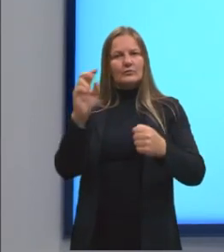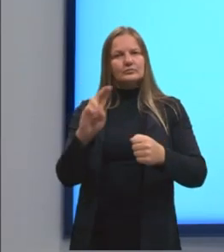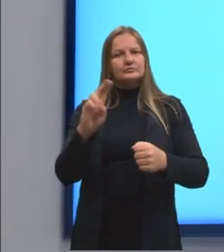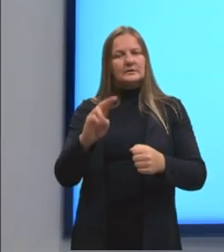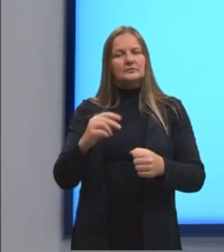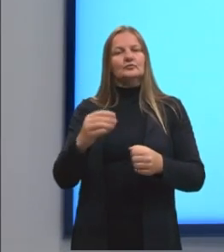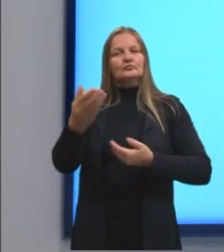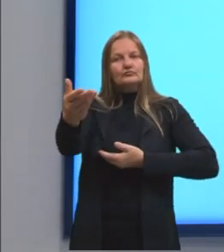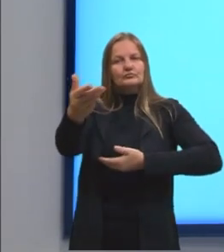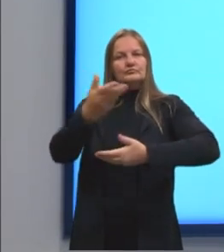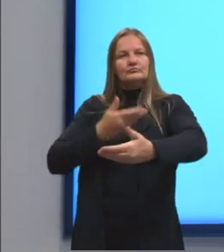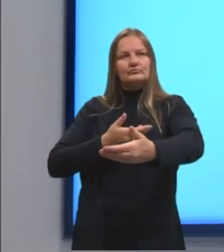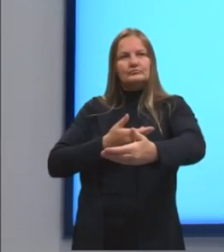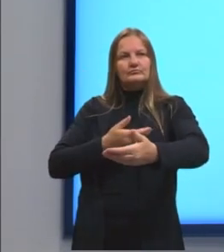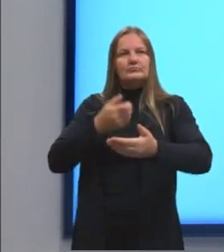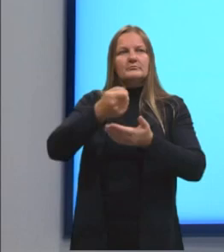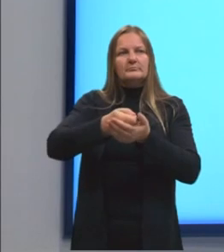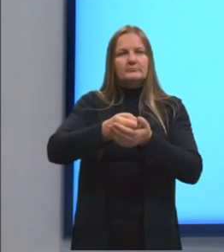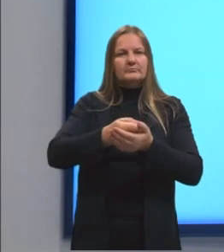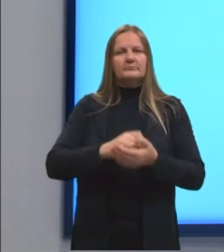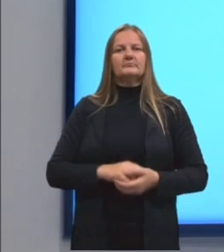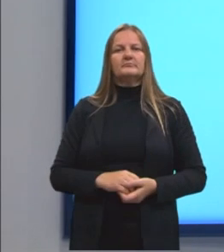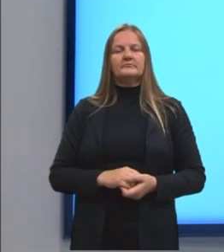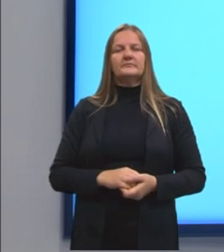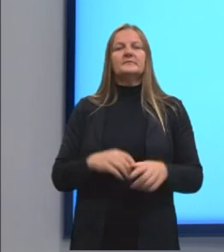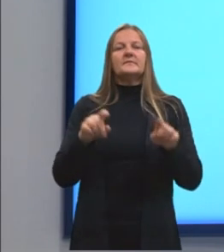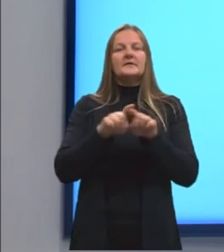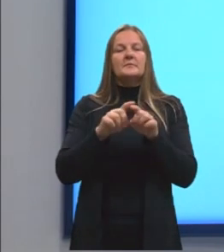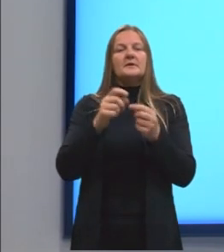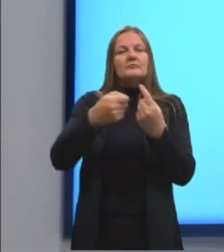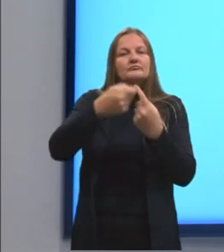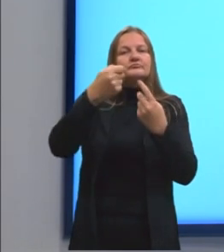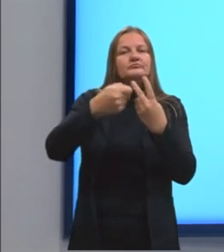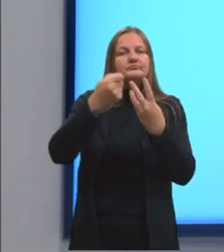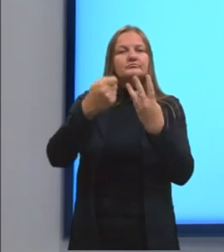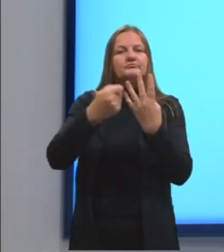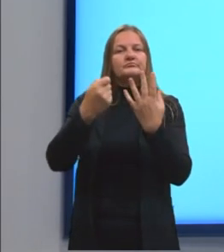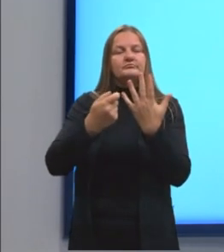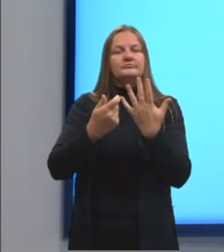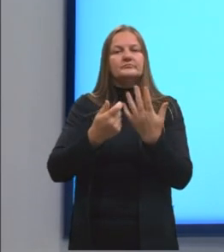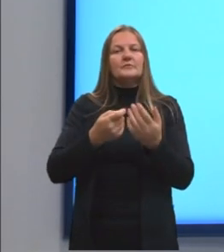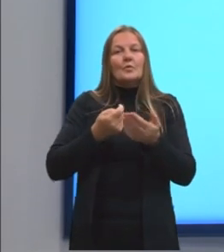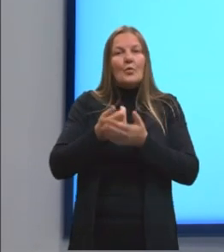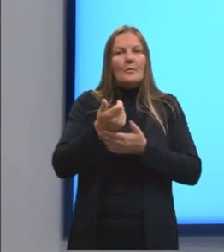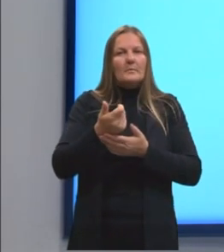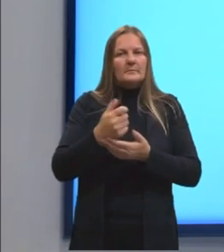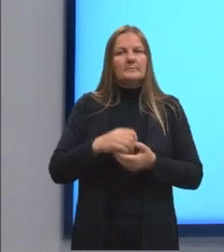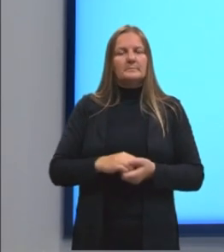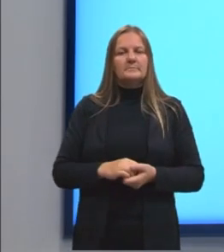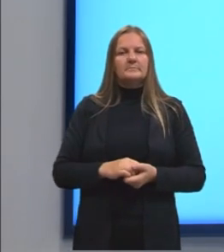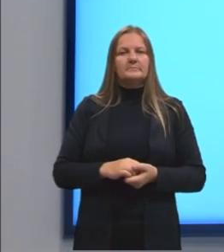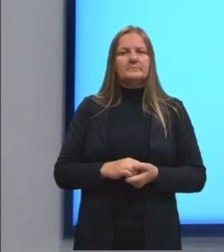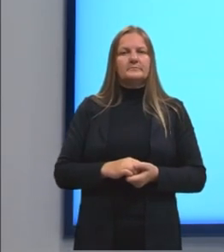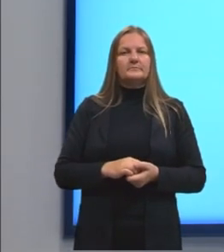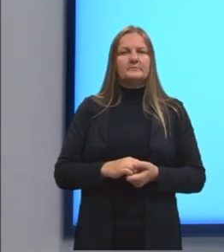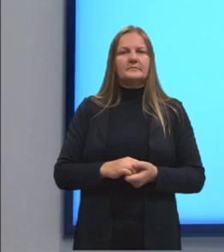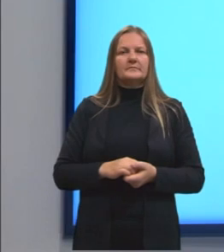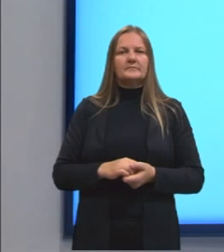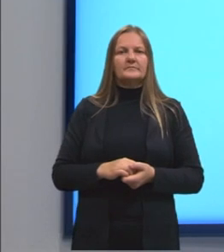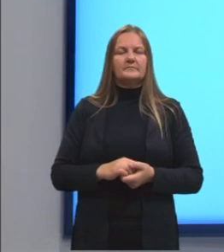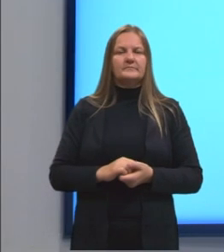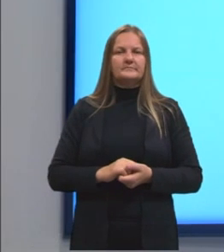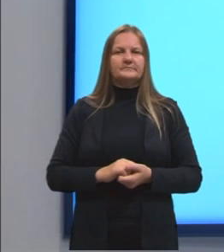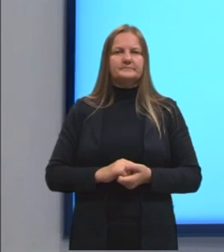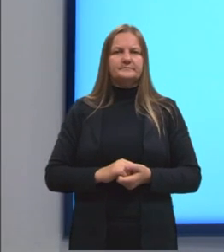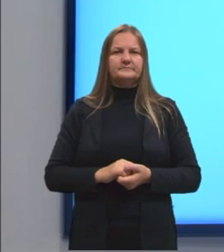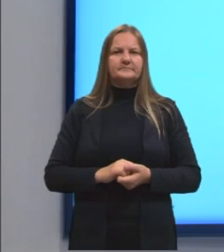ser utilizado como parte do pagamento, e ele vai financiar parte do valor da compra, ou seja, o restante vai ter que